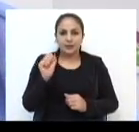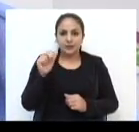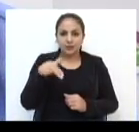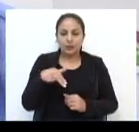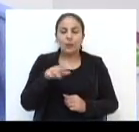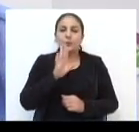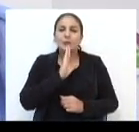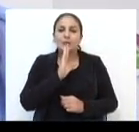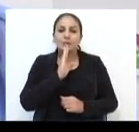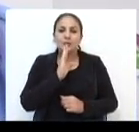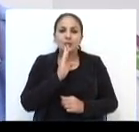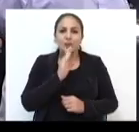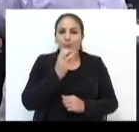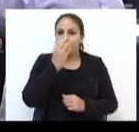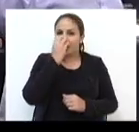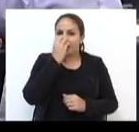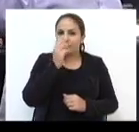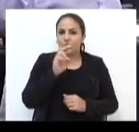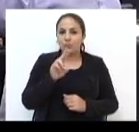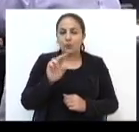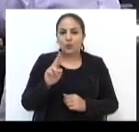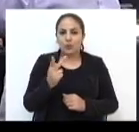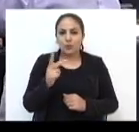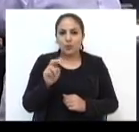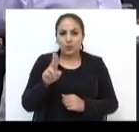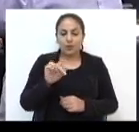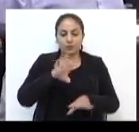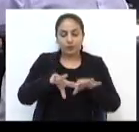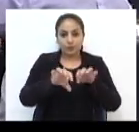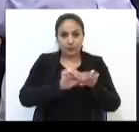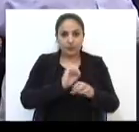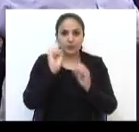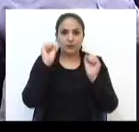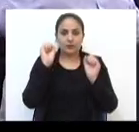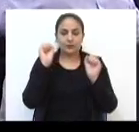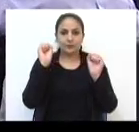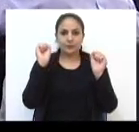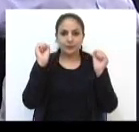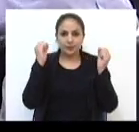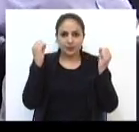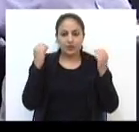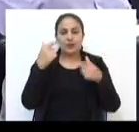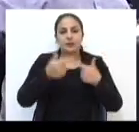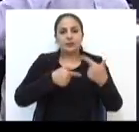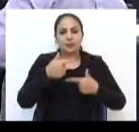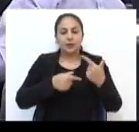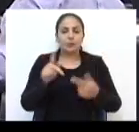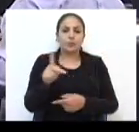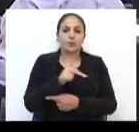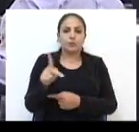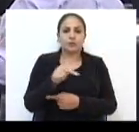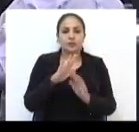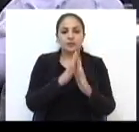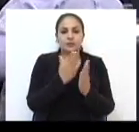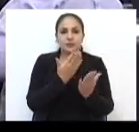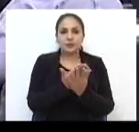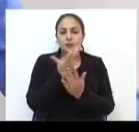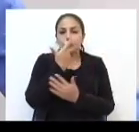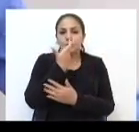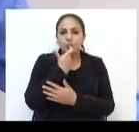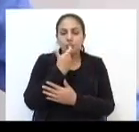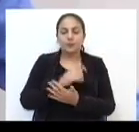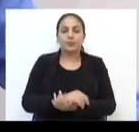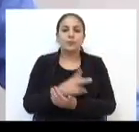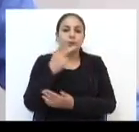conhecido como Palhaço Uhu, é formado em Educação Física e trabalha como professor em escolas de educação infantil.